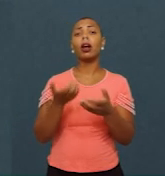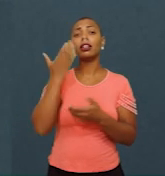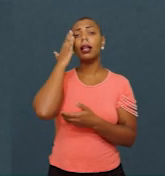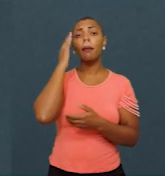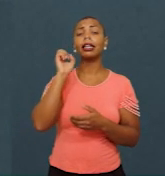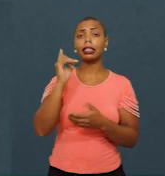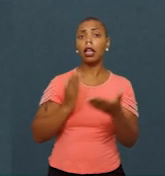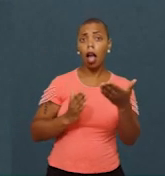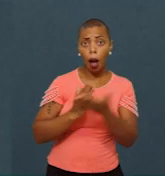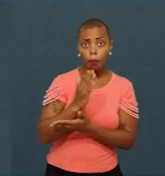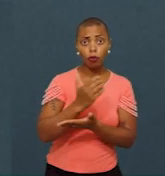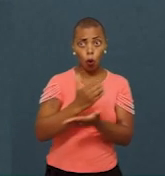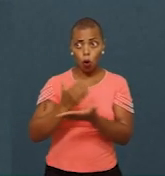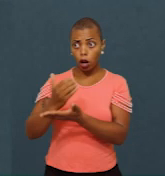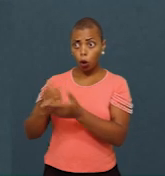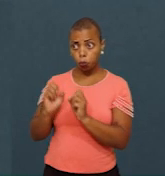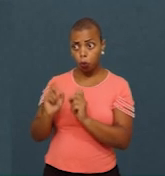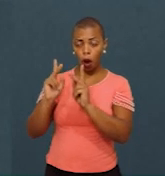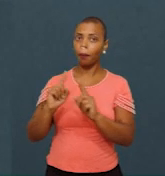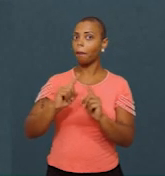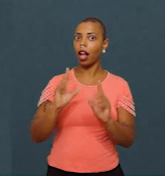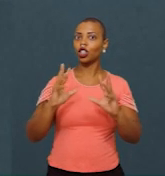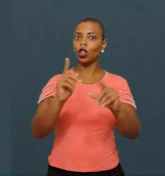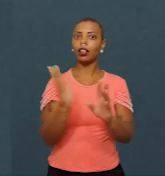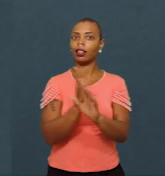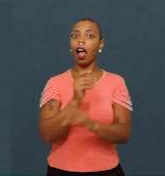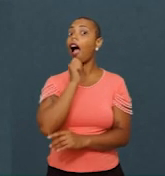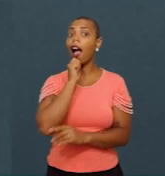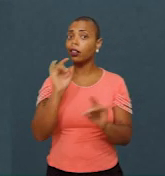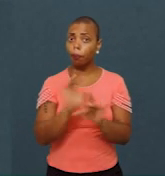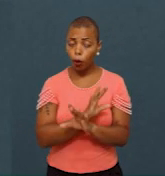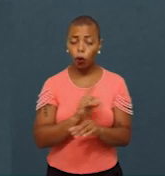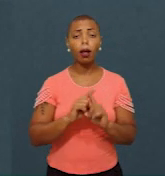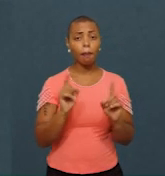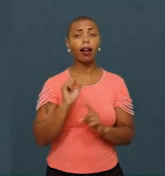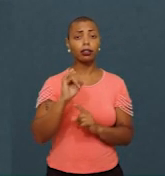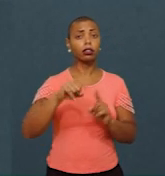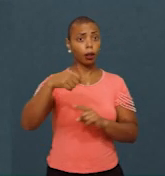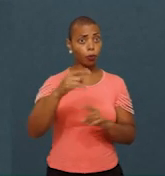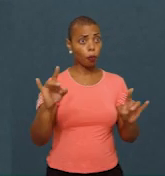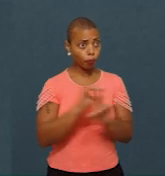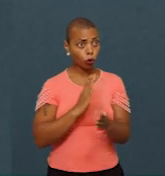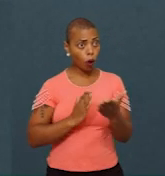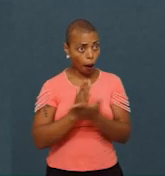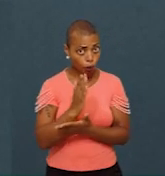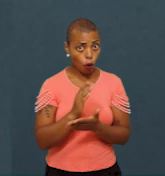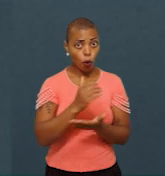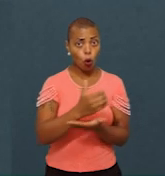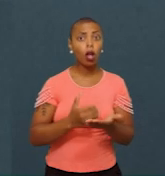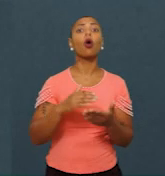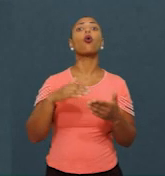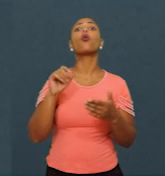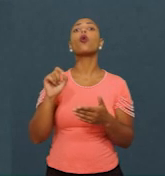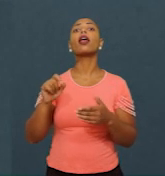homologados esses currículos, coisa que nem todos os municípios fizeram ainda, mas uma vez que eles tenham sido homologados, quais são os outros